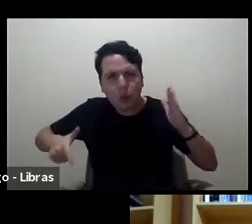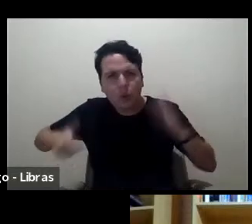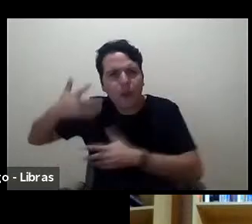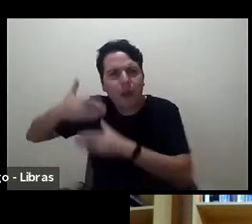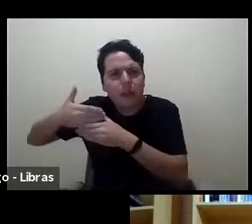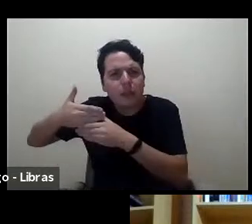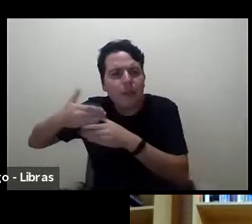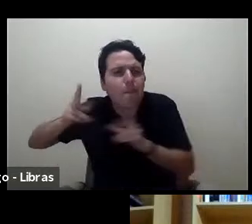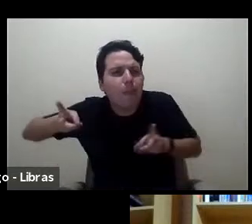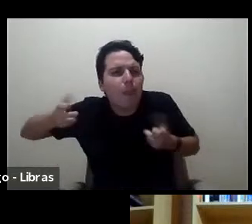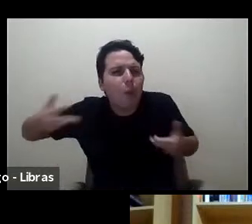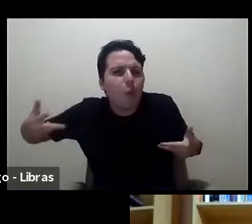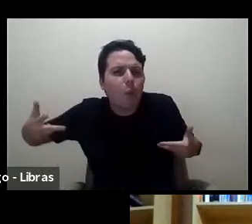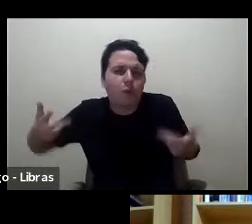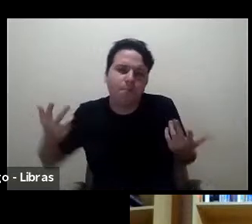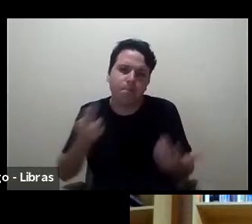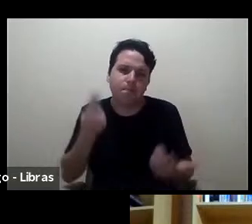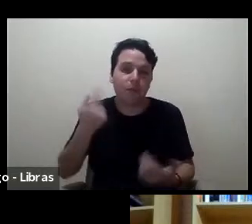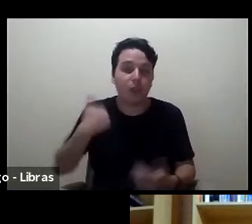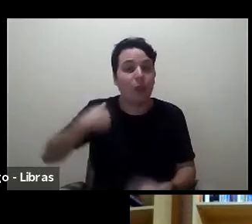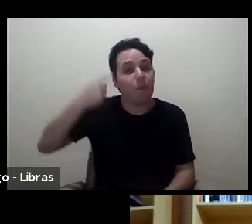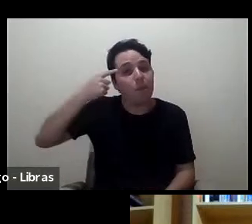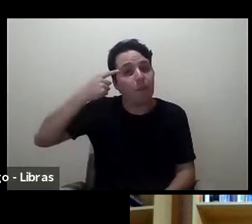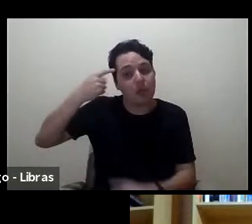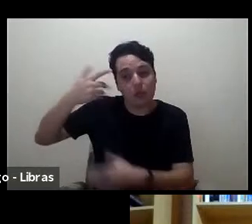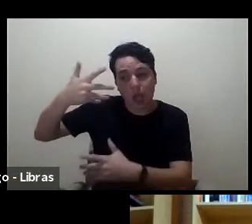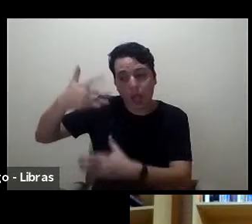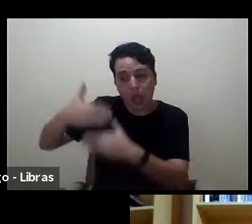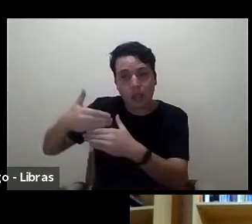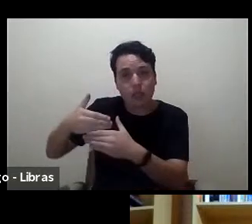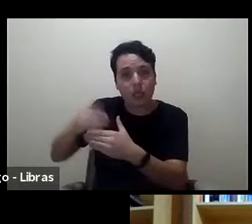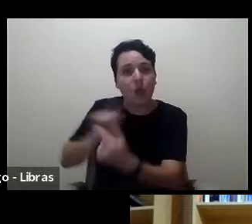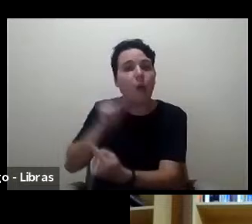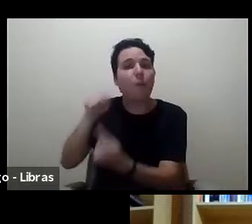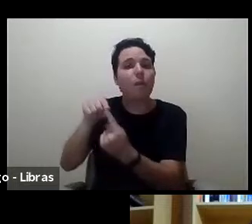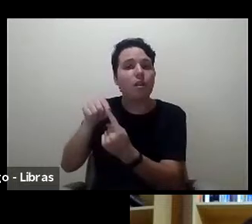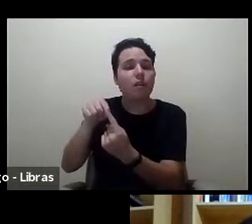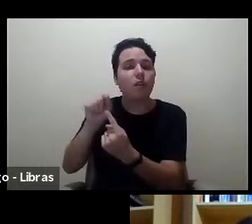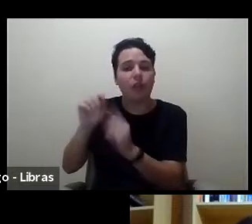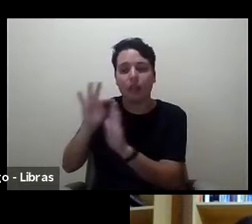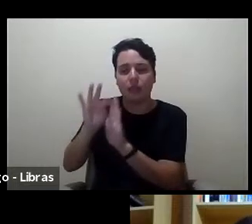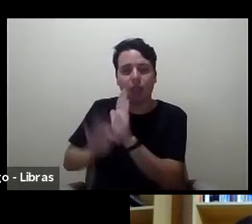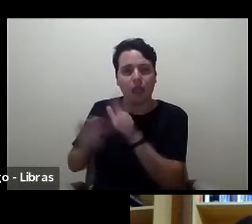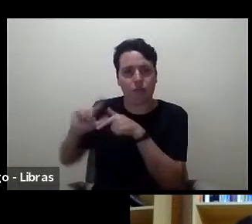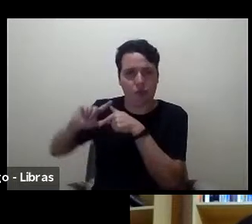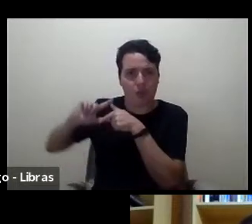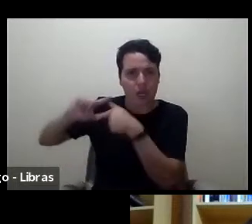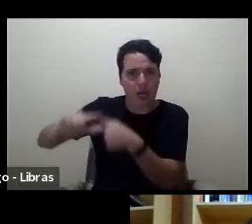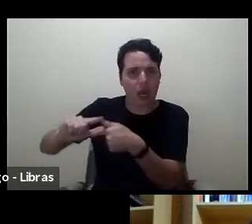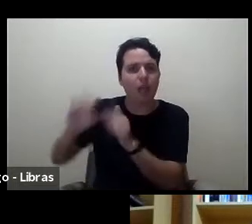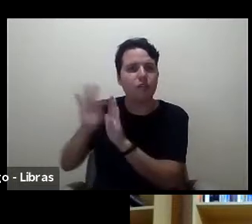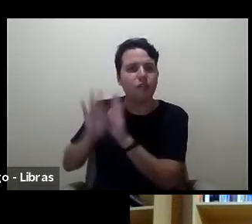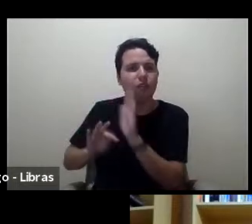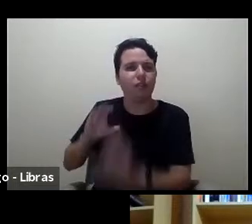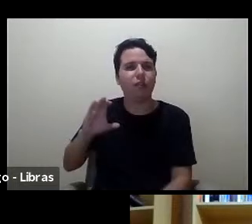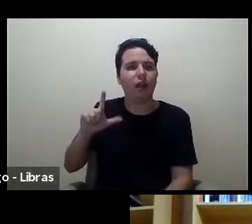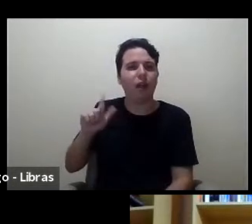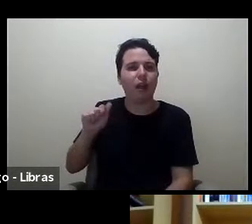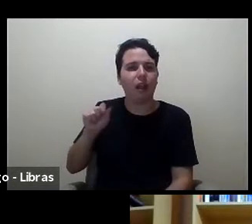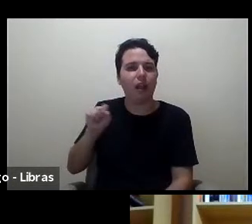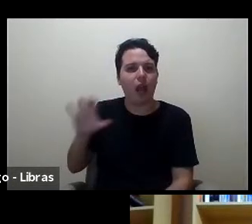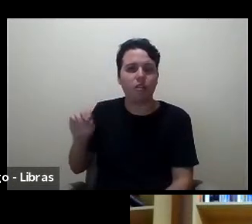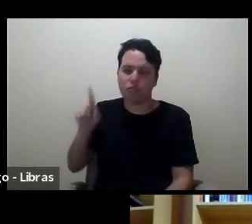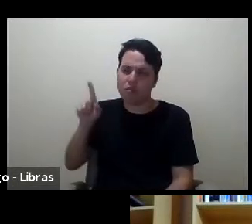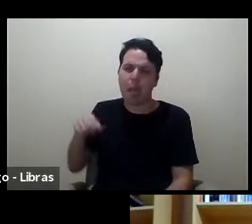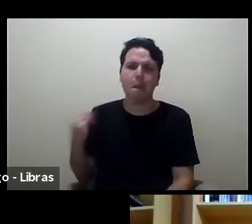Eu vejo o papel da resenha de textos clássicos como extremamente importante, eu acho que a gente tem